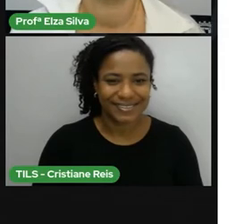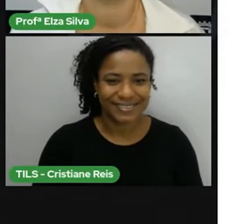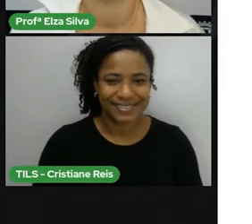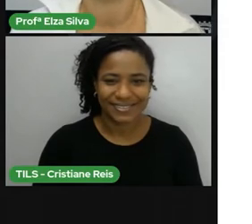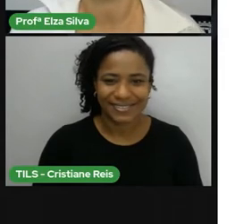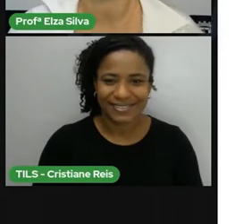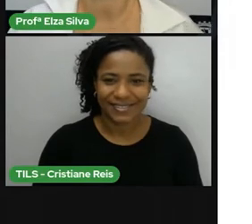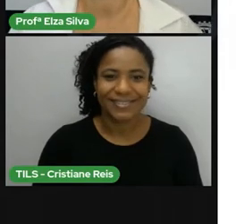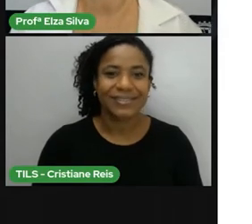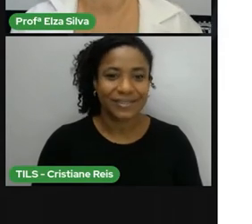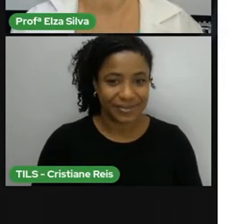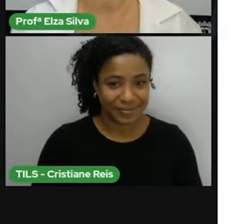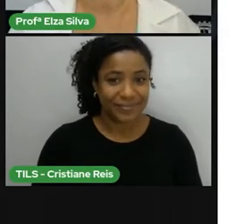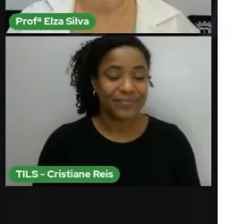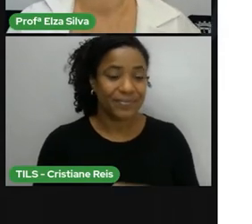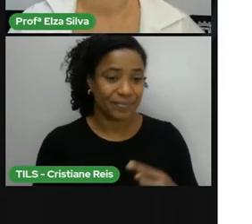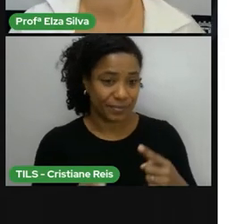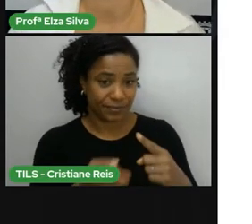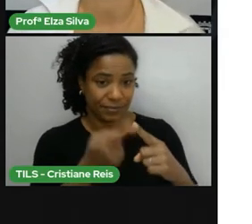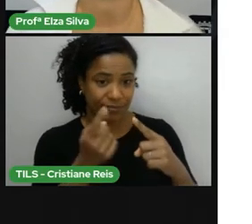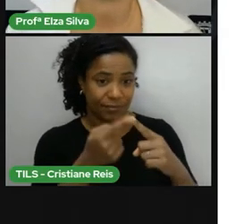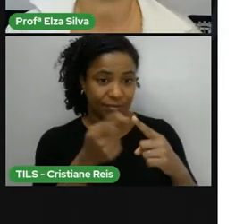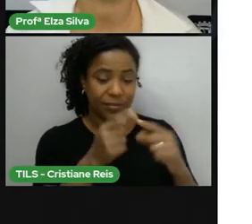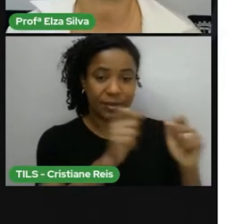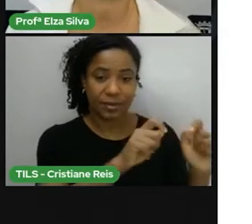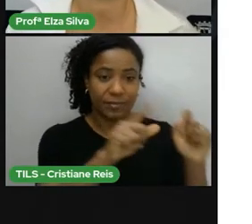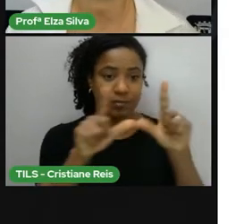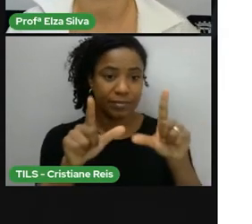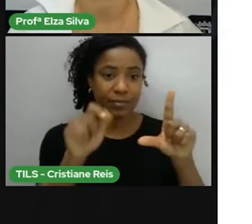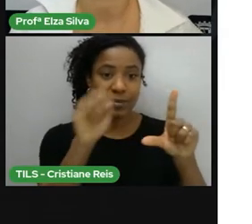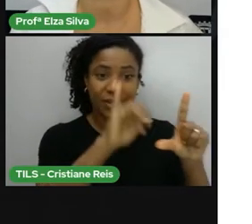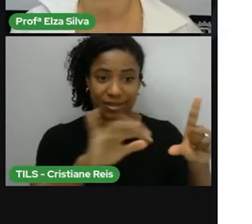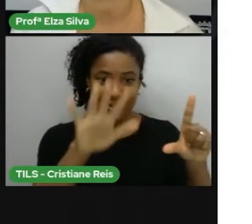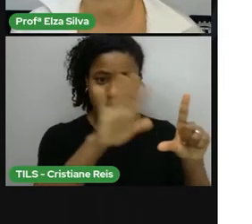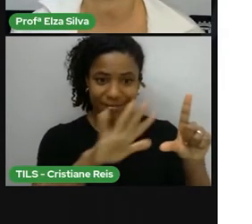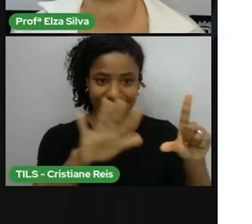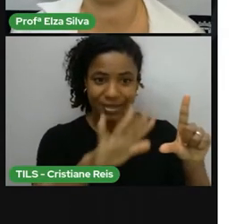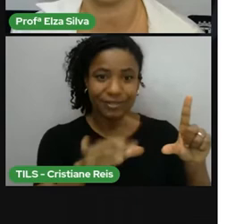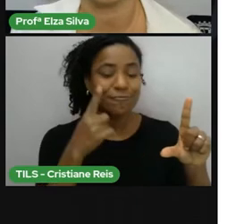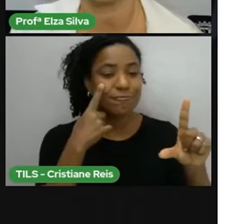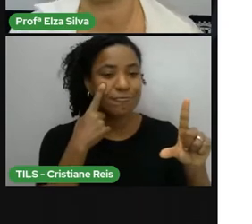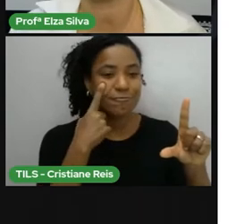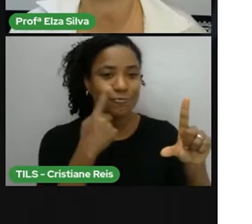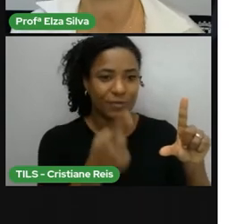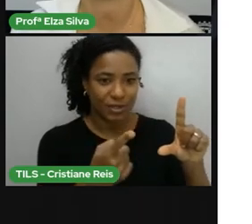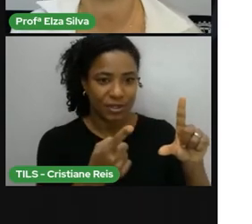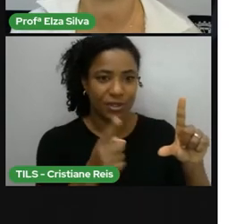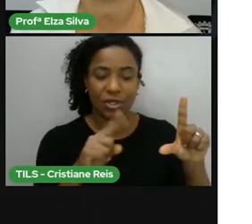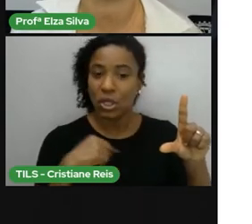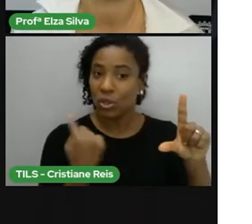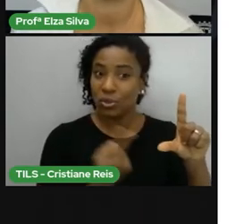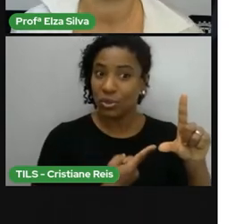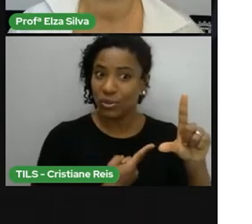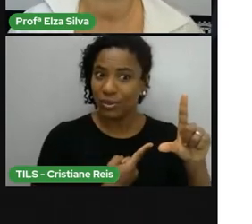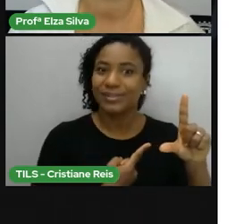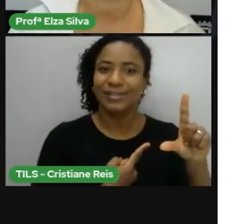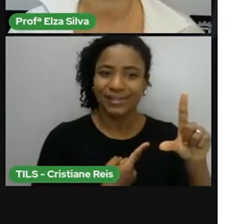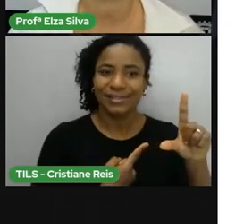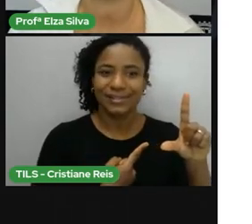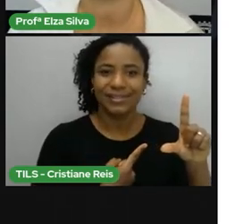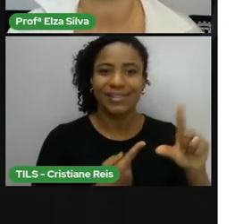Bom No primeiro momento Nós temos aqui Os Kenianos We are Kenians Nós somos Kenianos